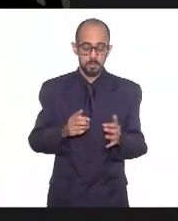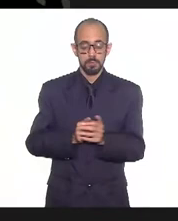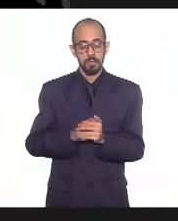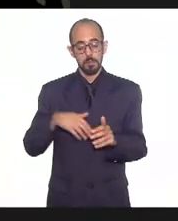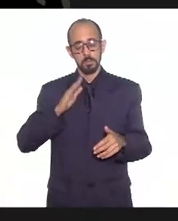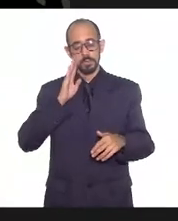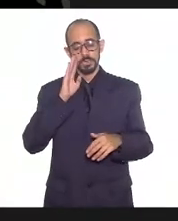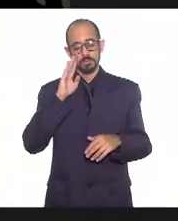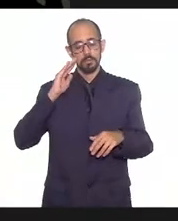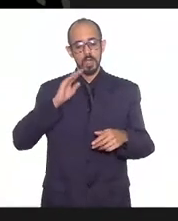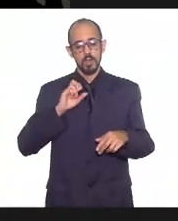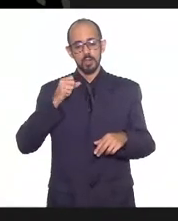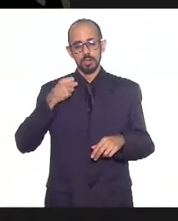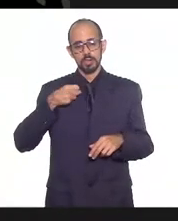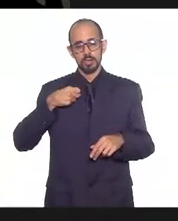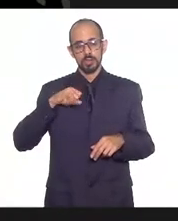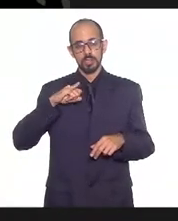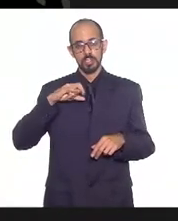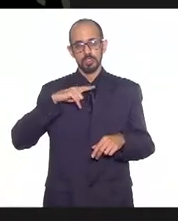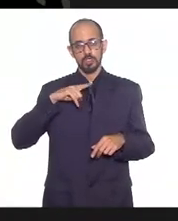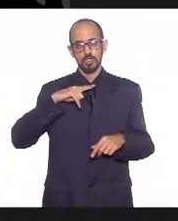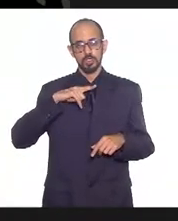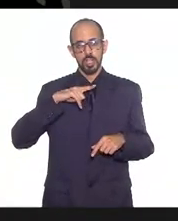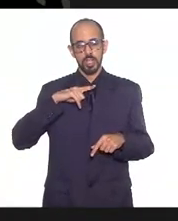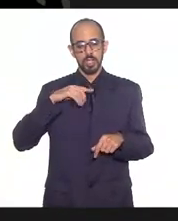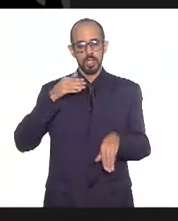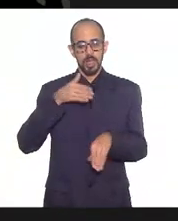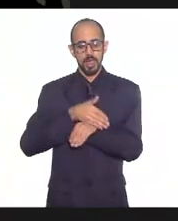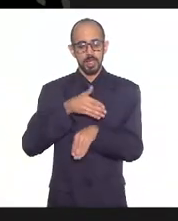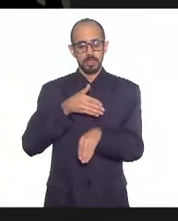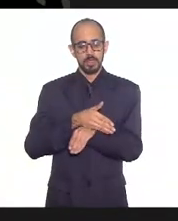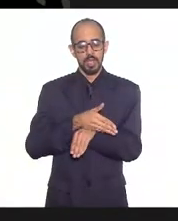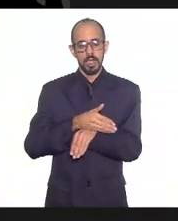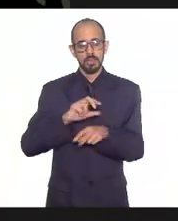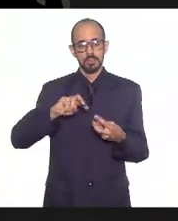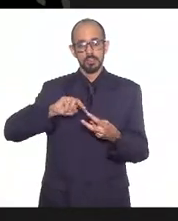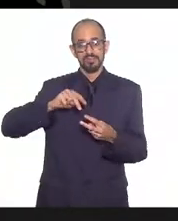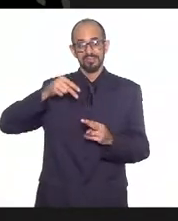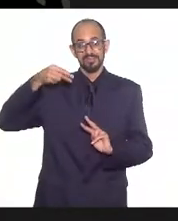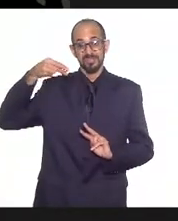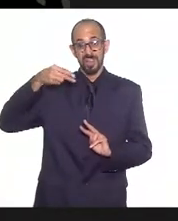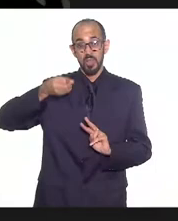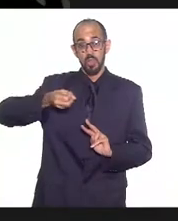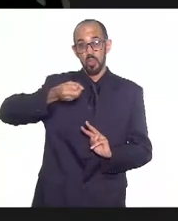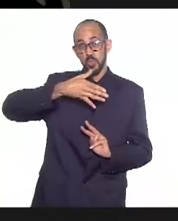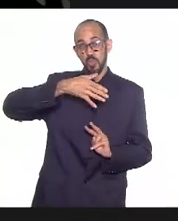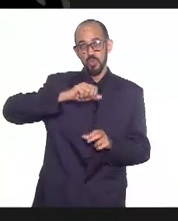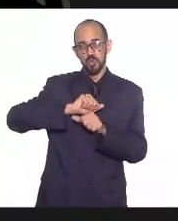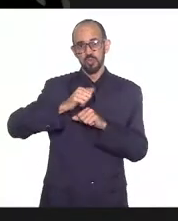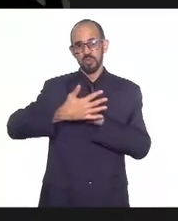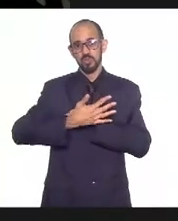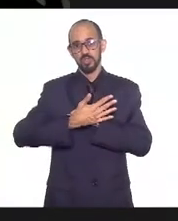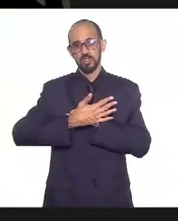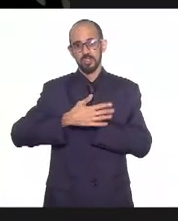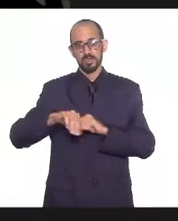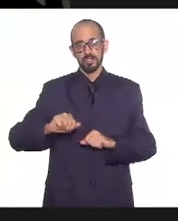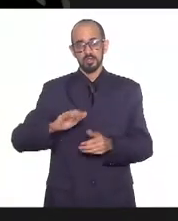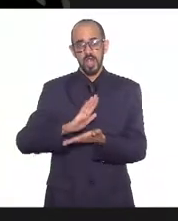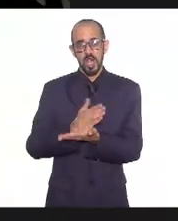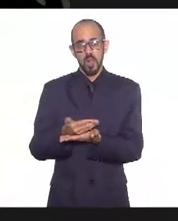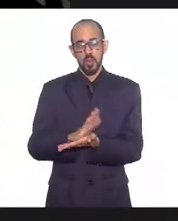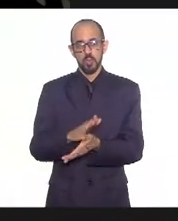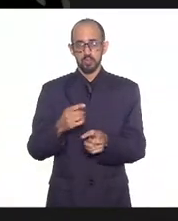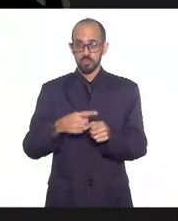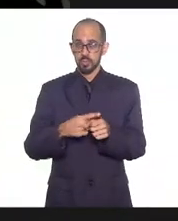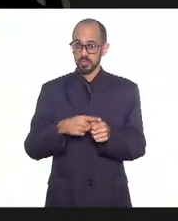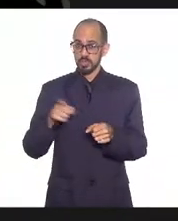principalmente quando se trata de entradas de cepa nova, controle e acesso de pessoas. Alguns municípios já fazem isso